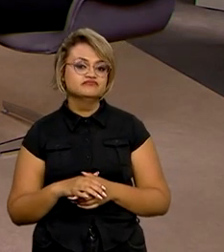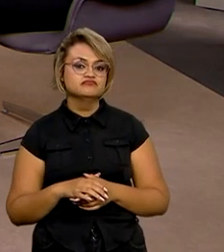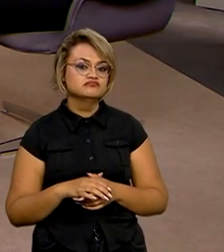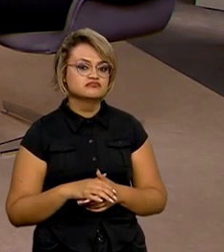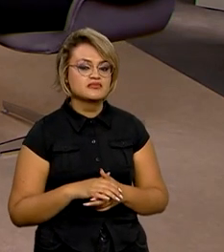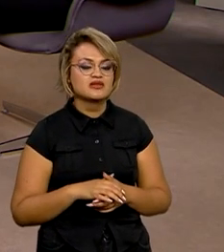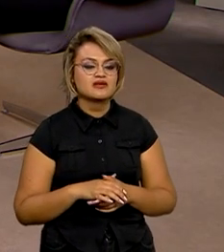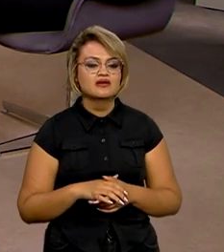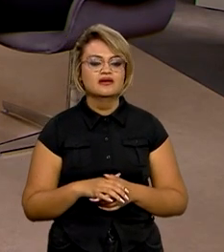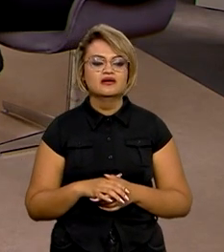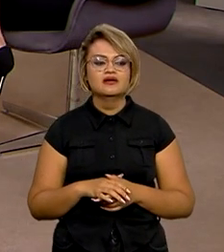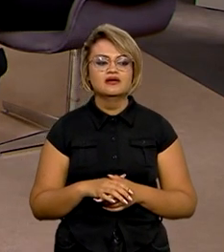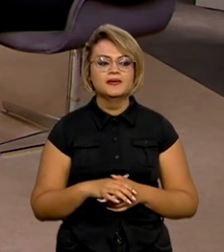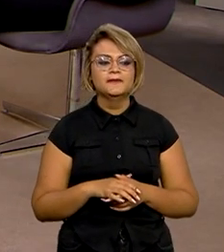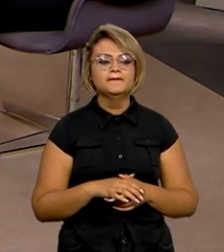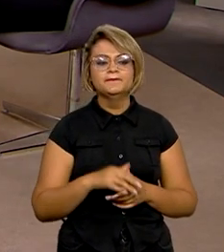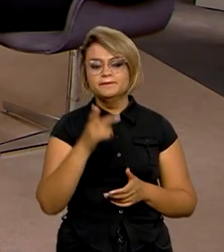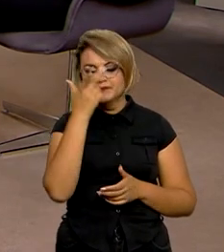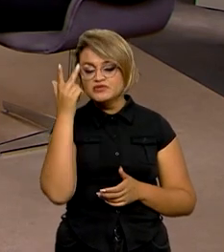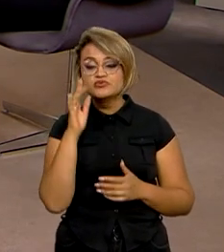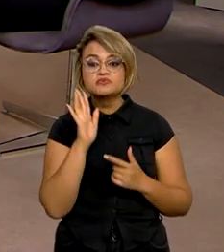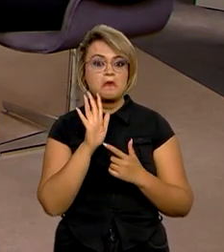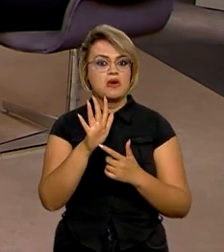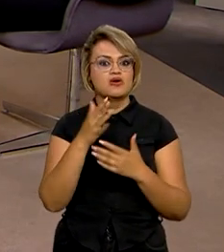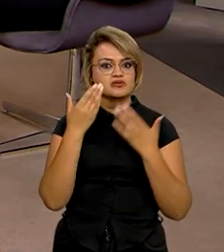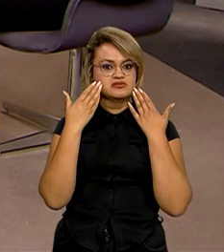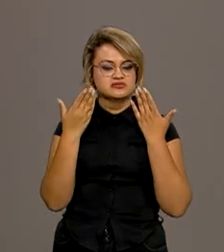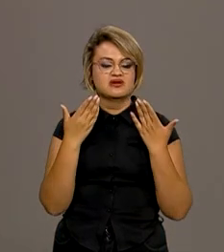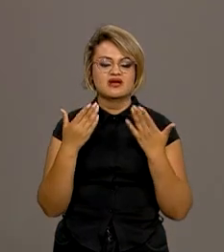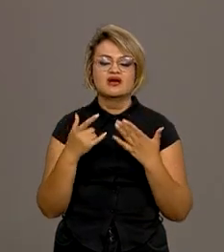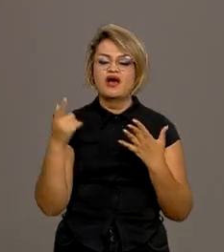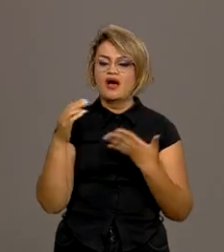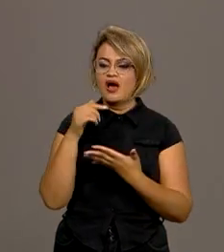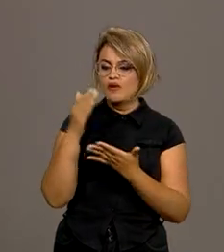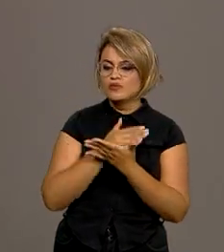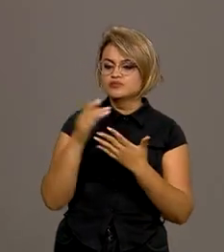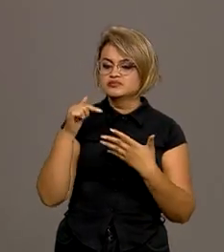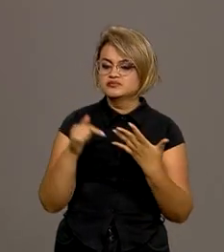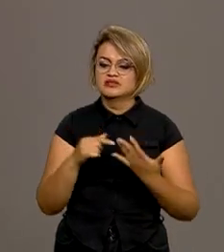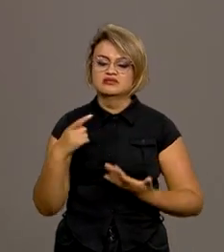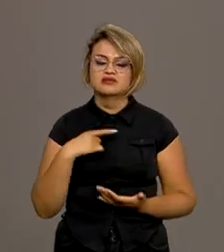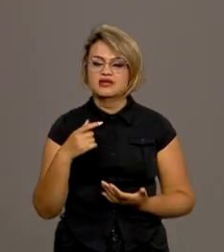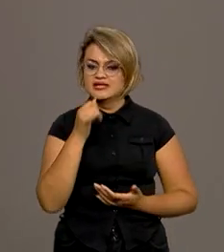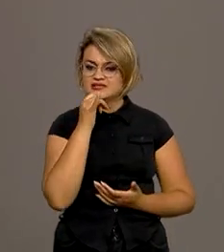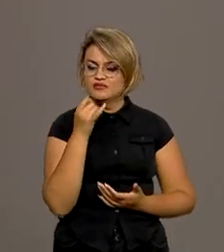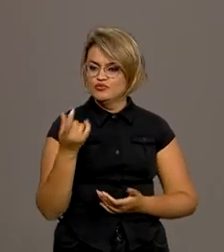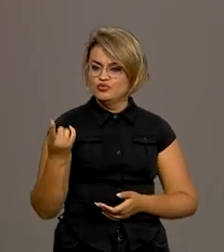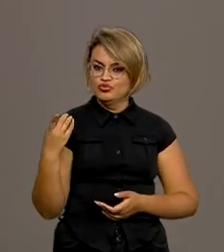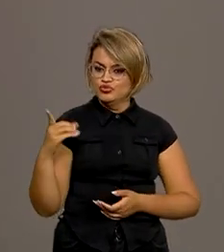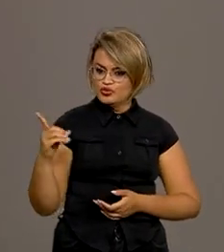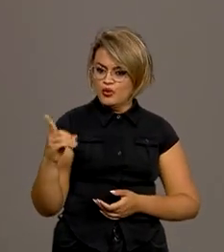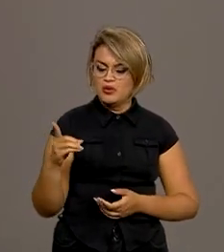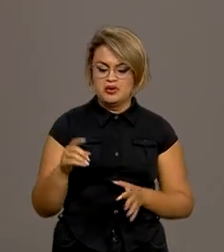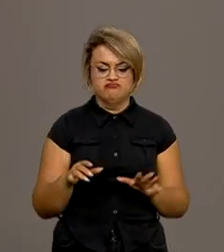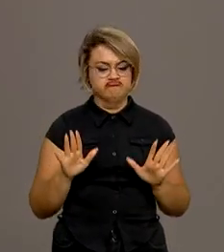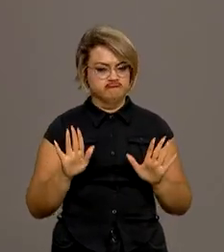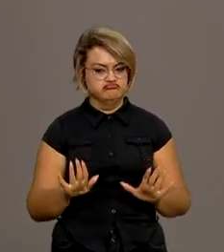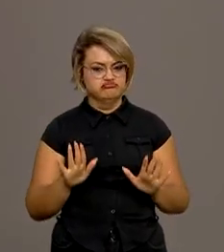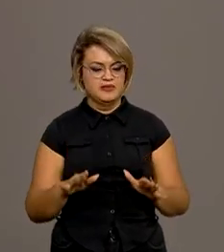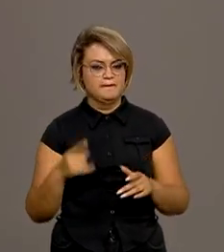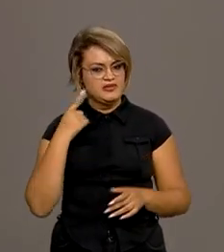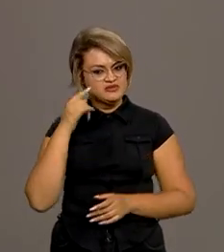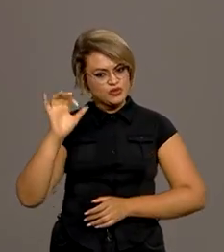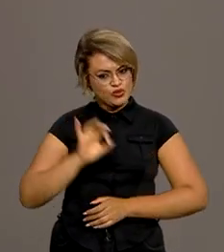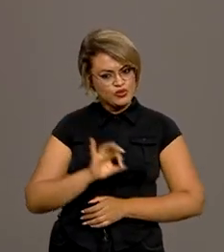pessoas mostram isso através de alguns indicadores. A gente vê a moeda americana comportada em termos de